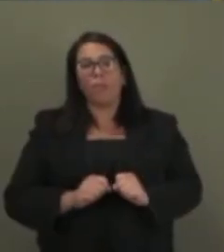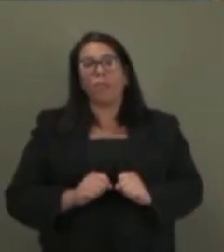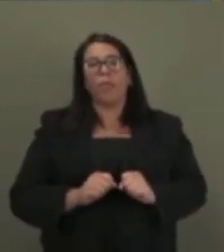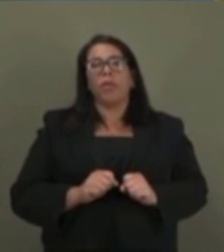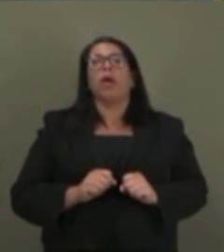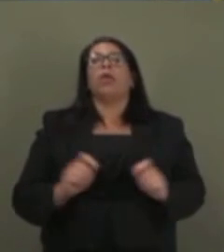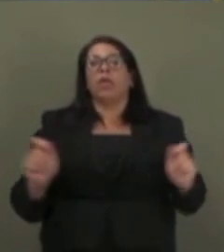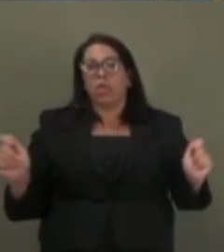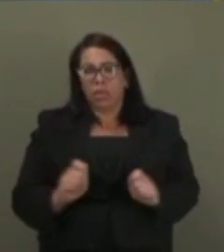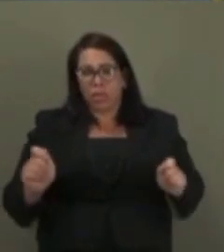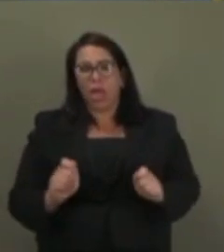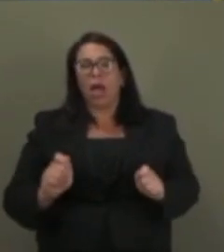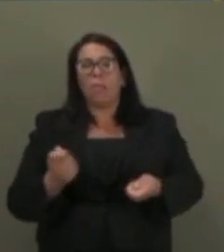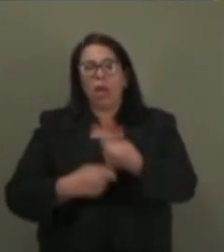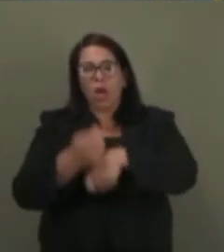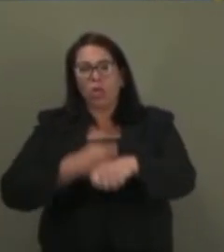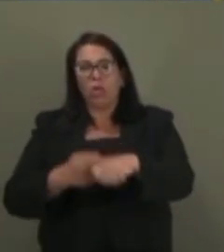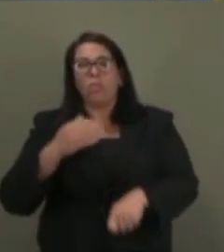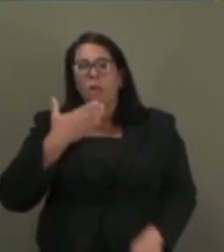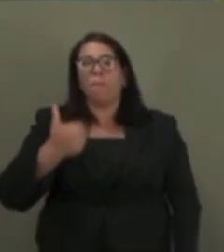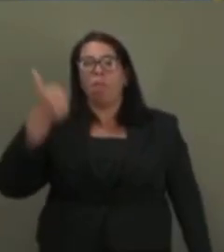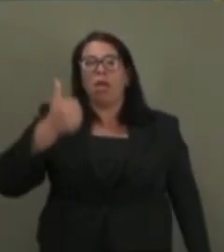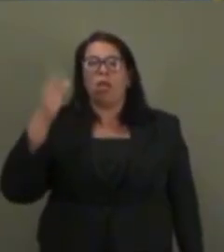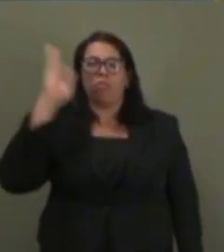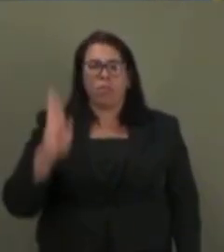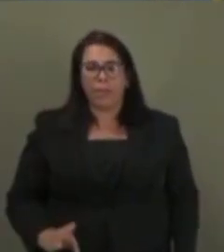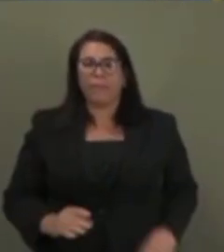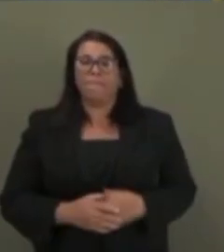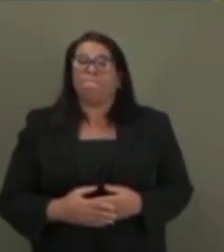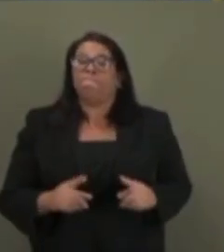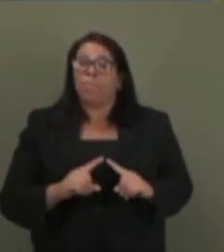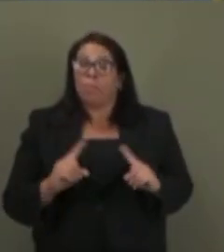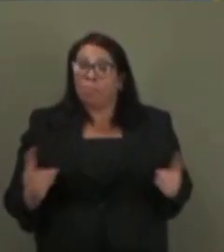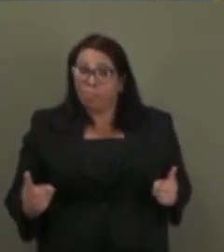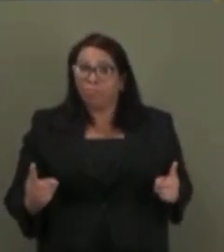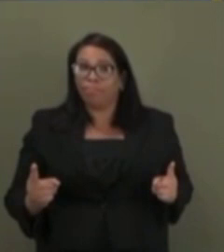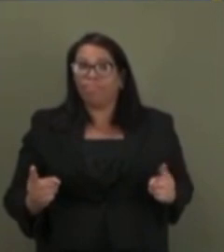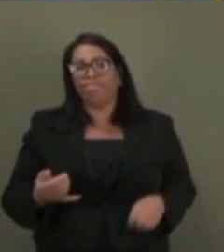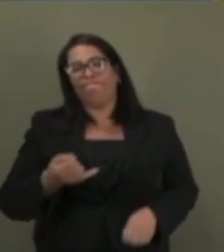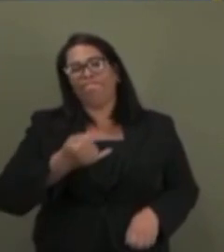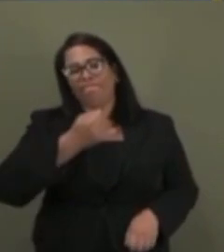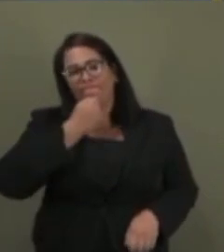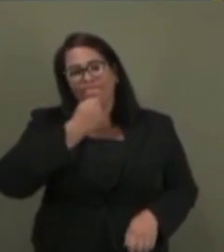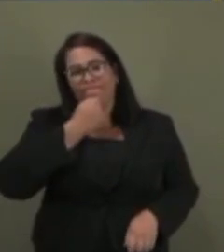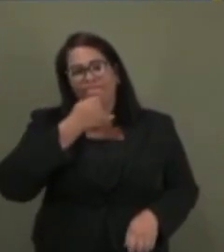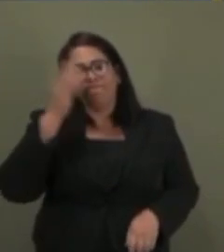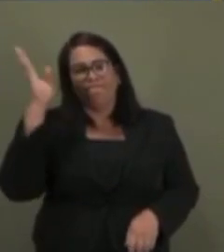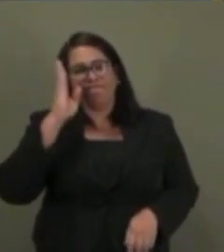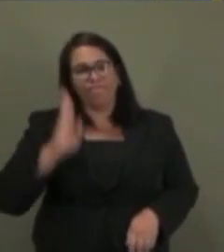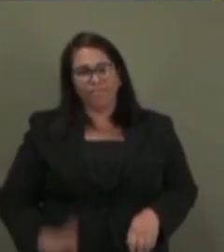revolucionar o cenário econômico e social brasileiro. Infelizmente, nosso país enfrenta